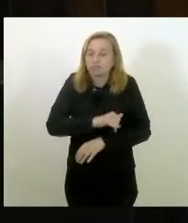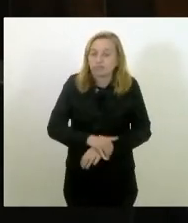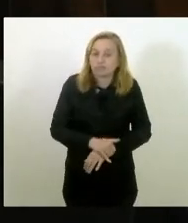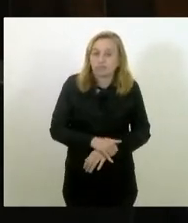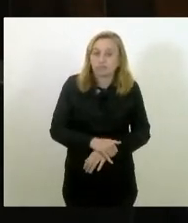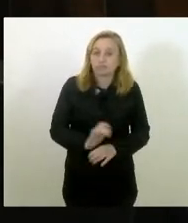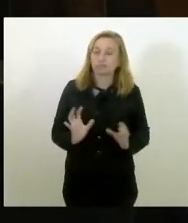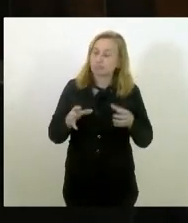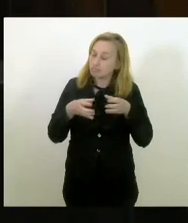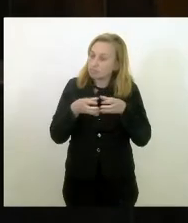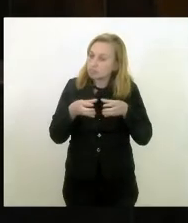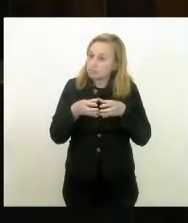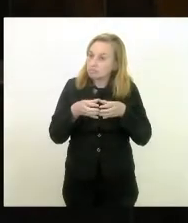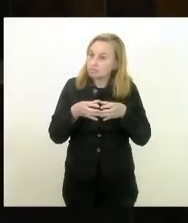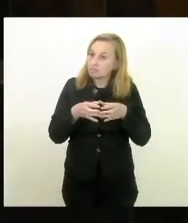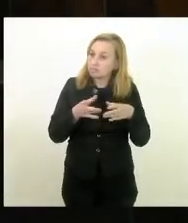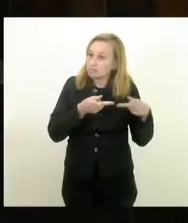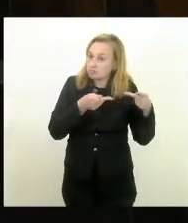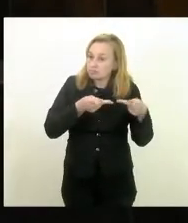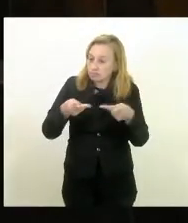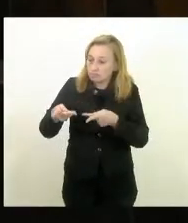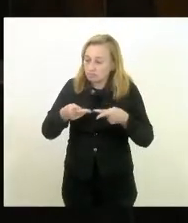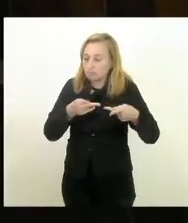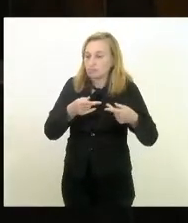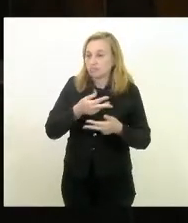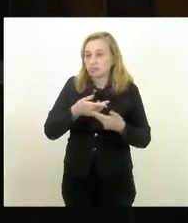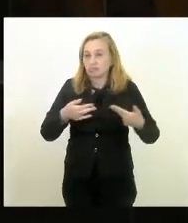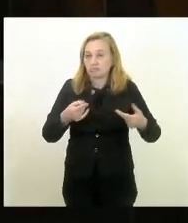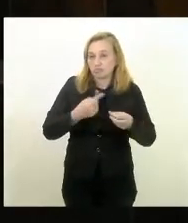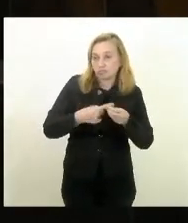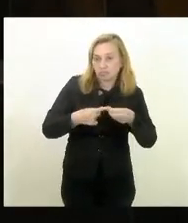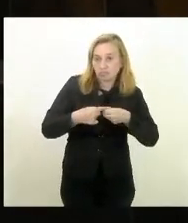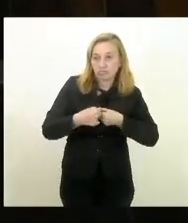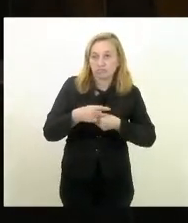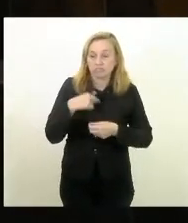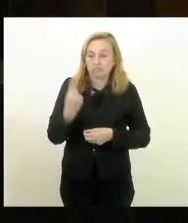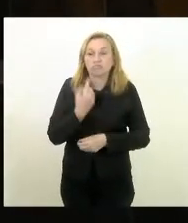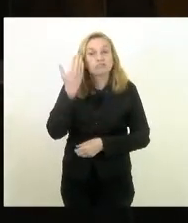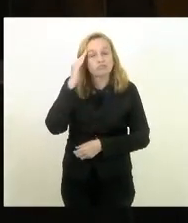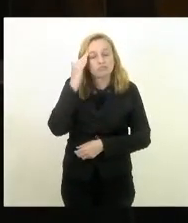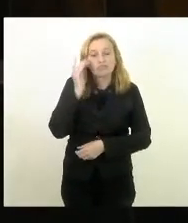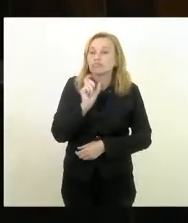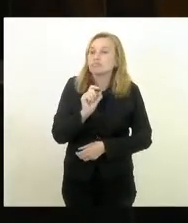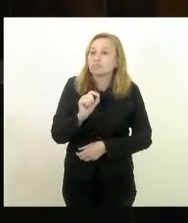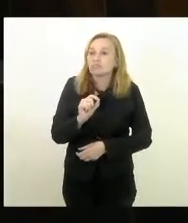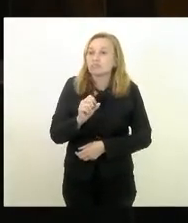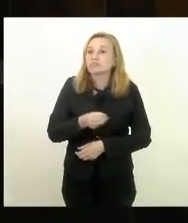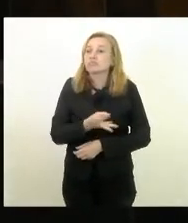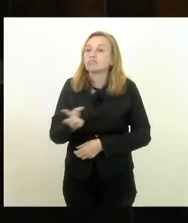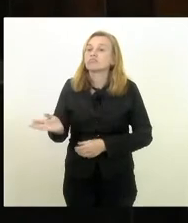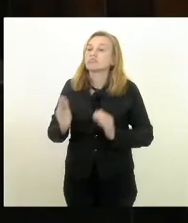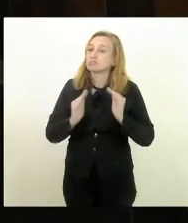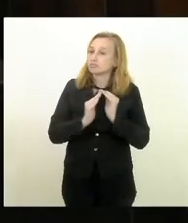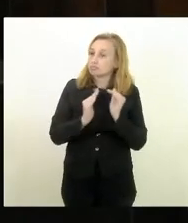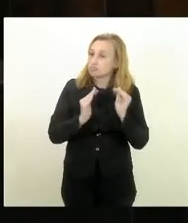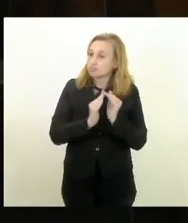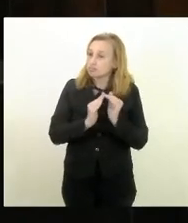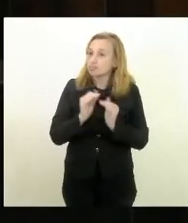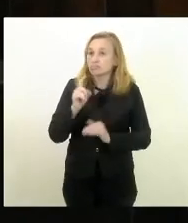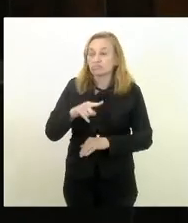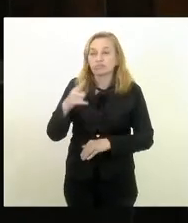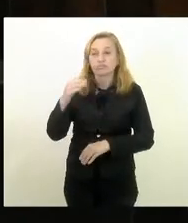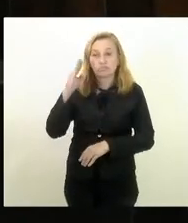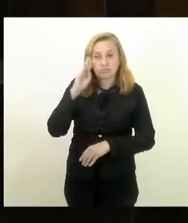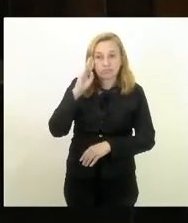Essa comissão tem rodado diferentes municípios e estamos entendendo o quanto que a habitação é um